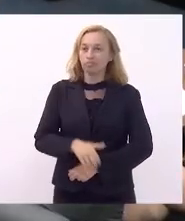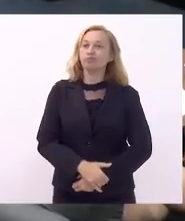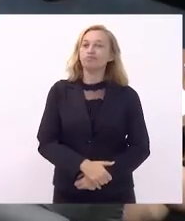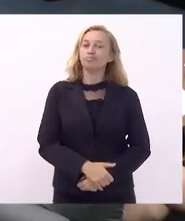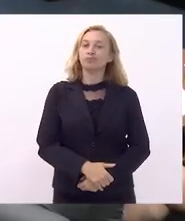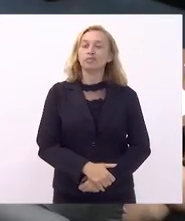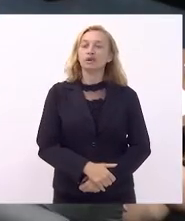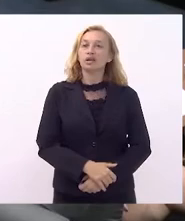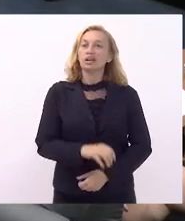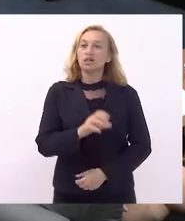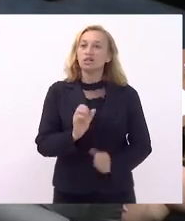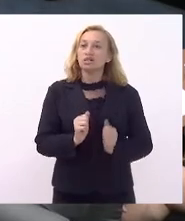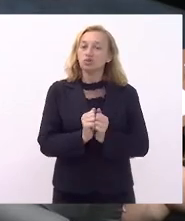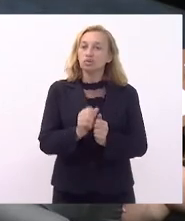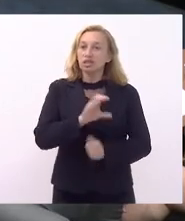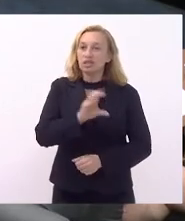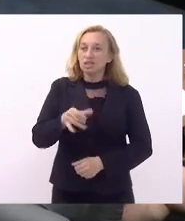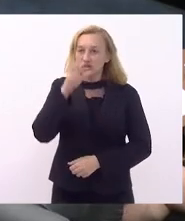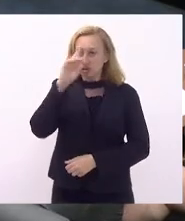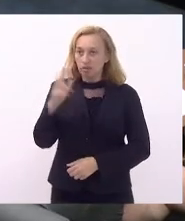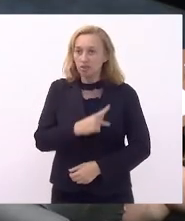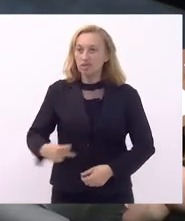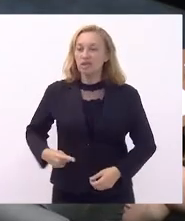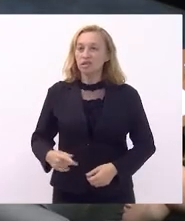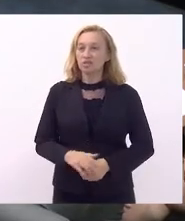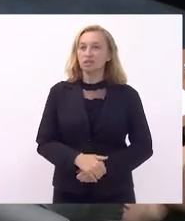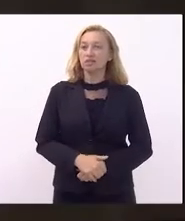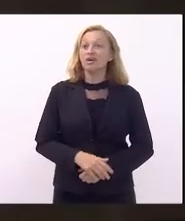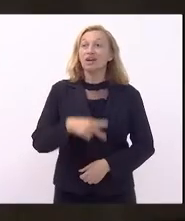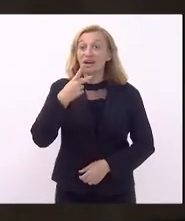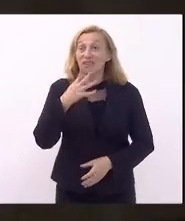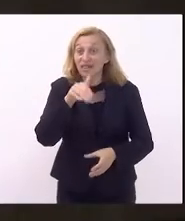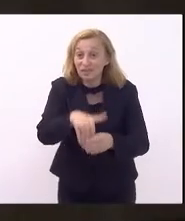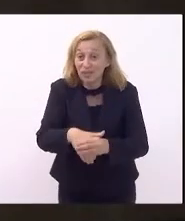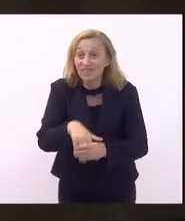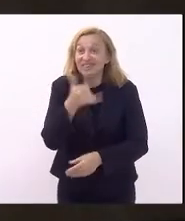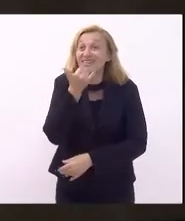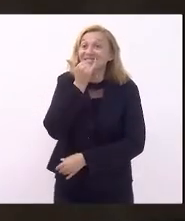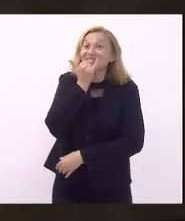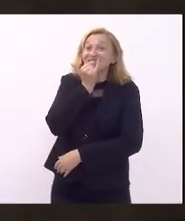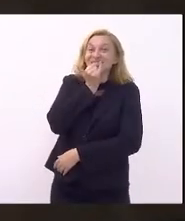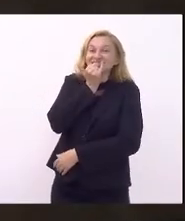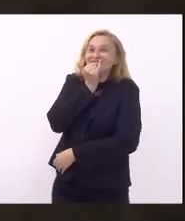Com a CCJ, presidente. Eu não tenho declaração de voto. Ah, declaração... Desculpa aí.